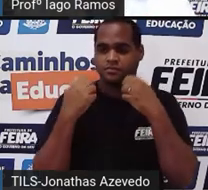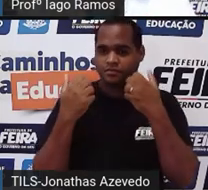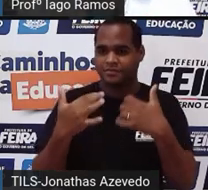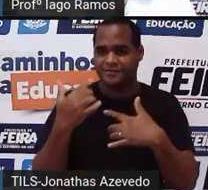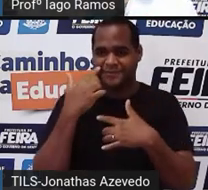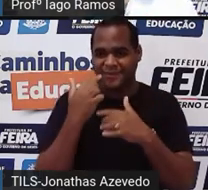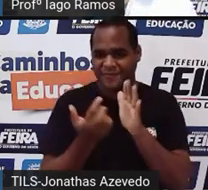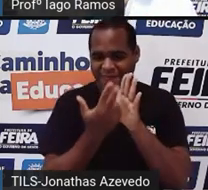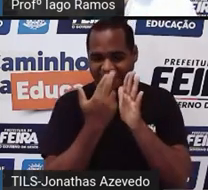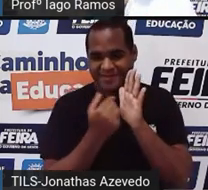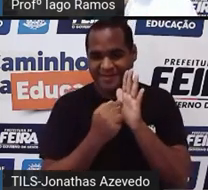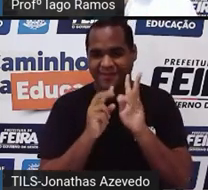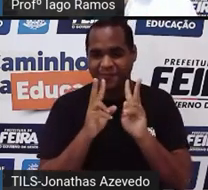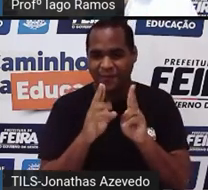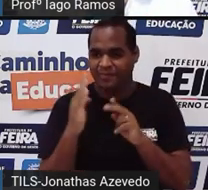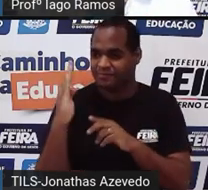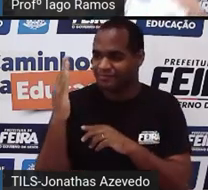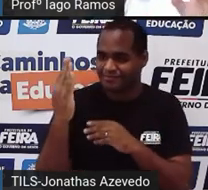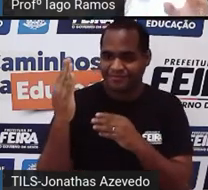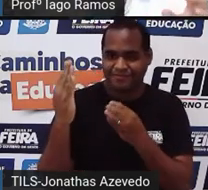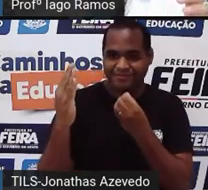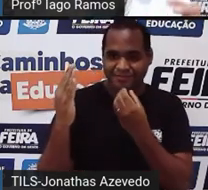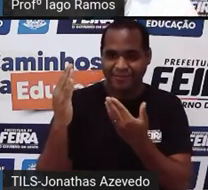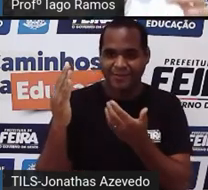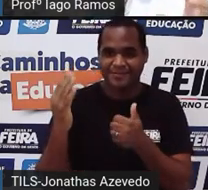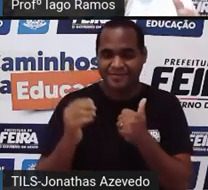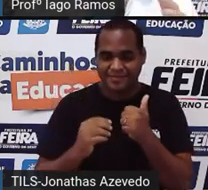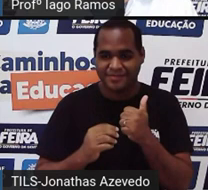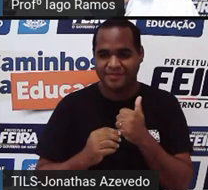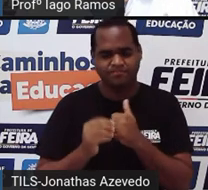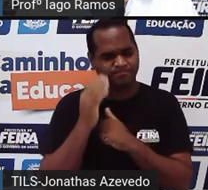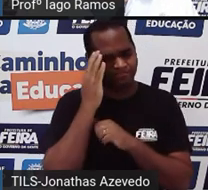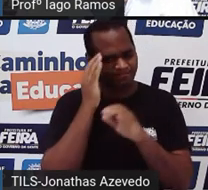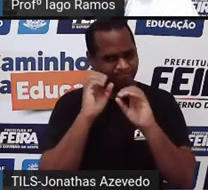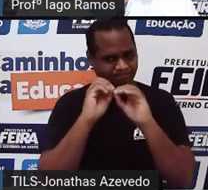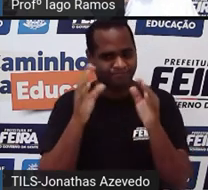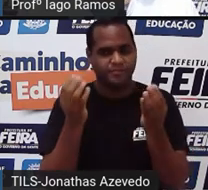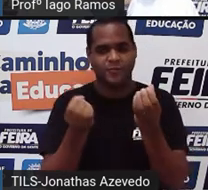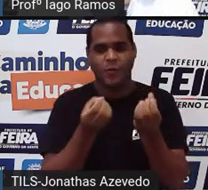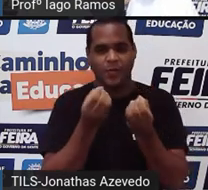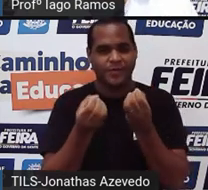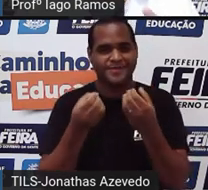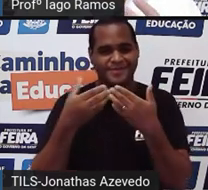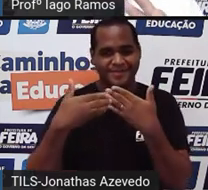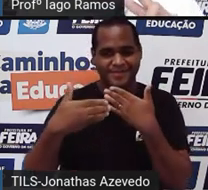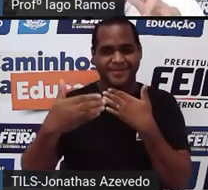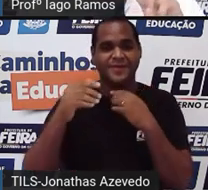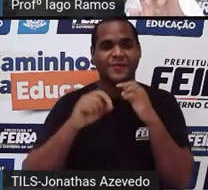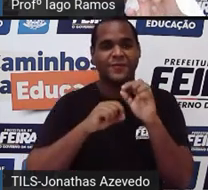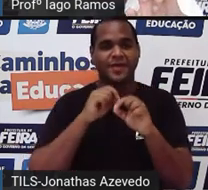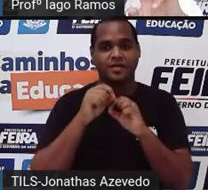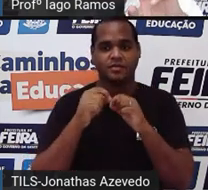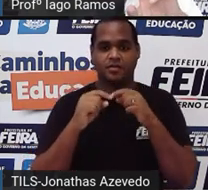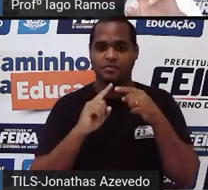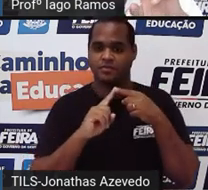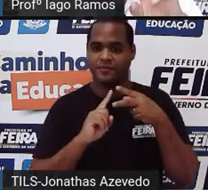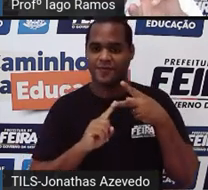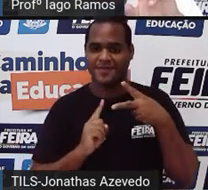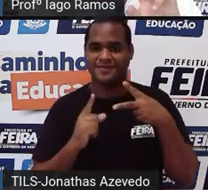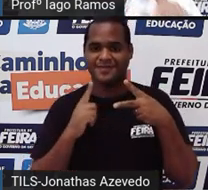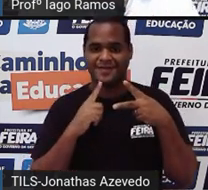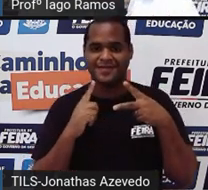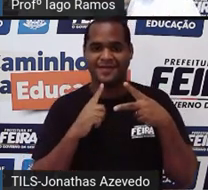espelho. Tá? Mas vamos entender isso na prática, certo? E tem dois tipos de